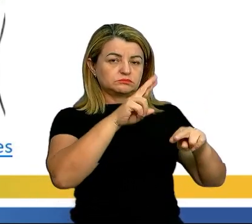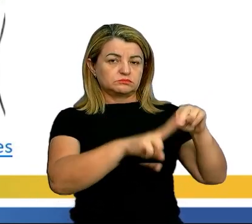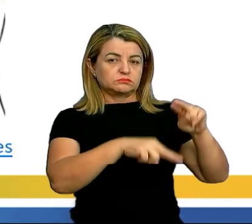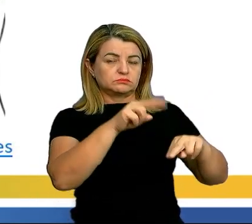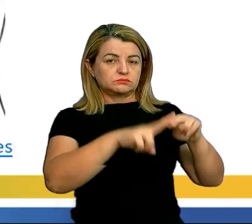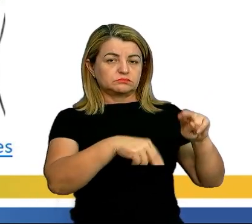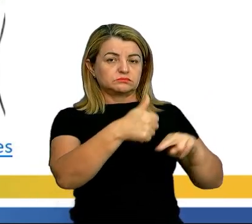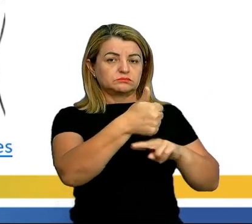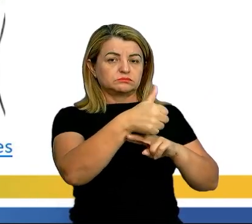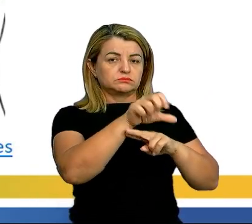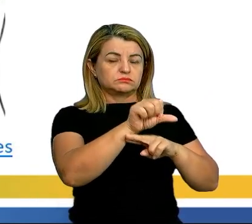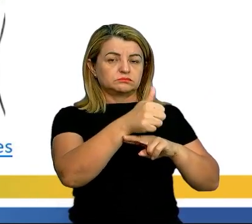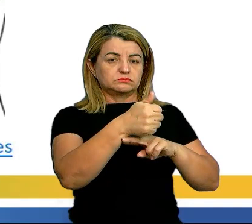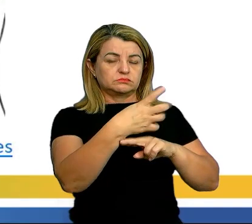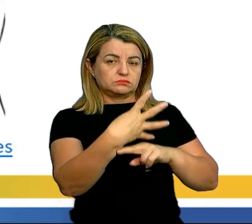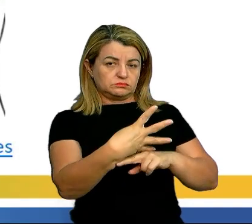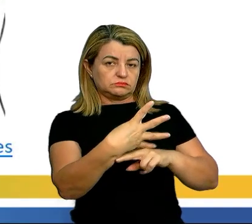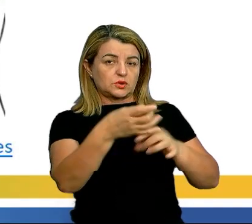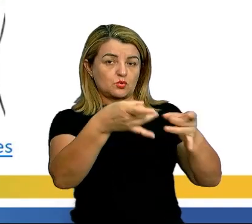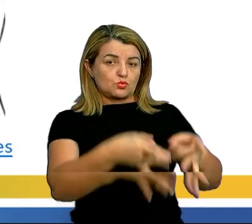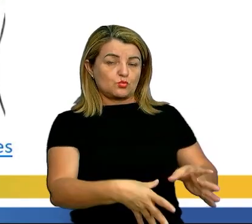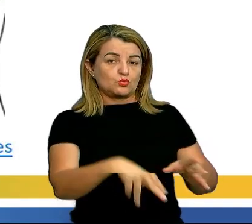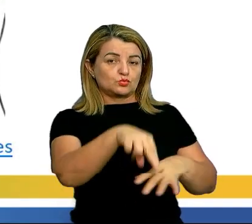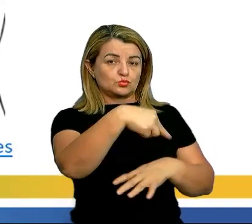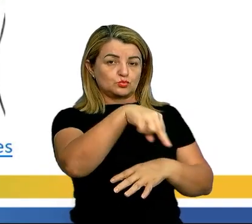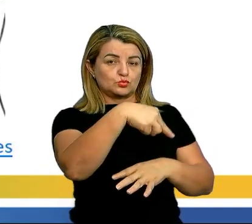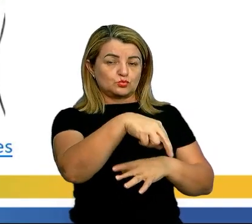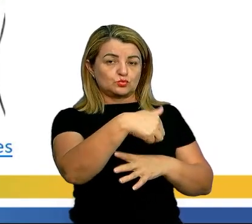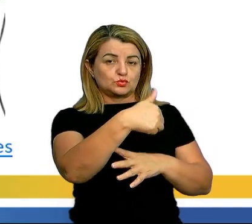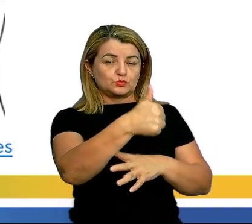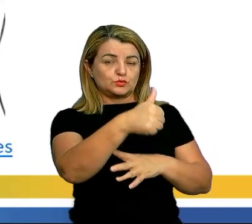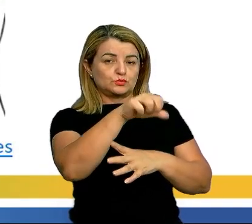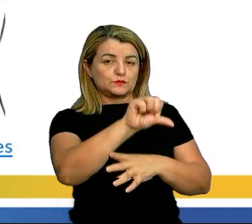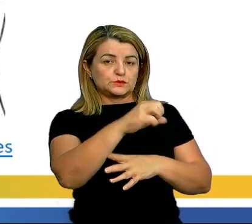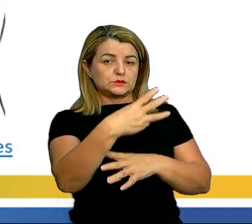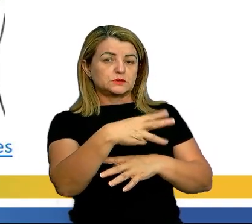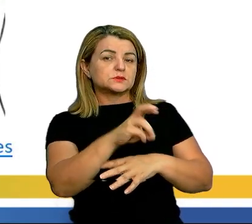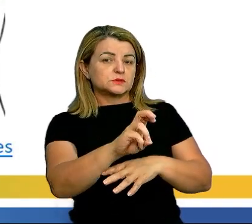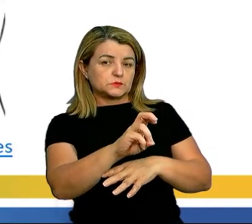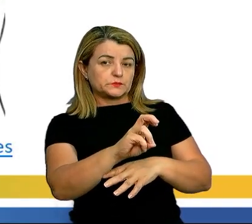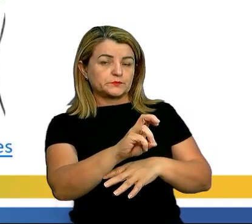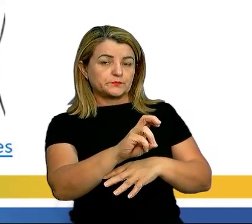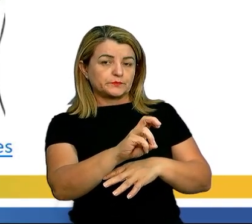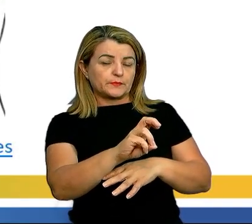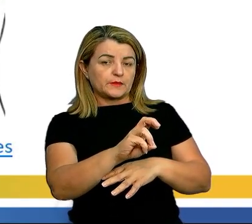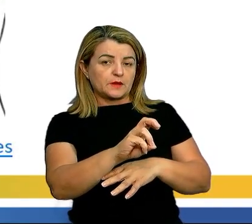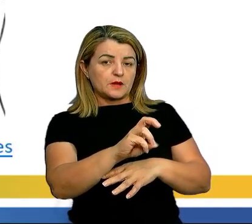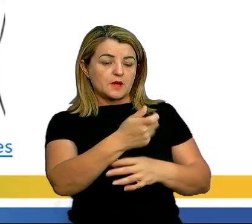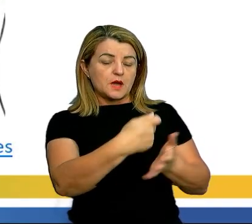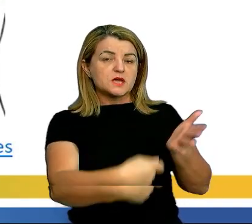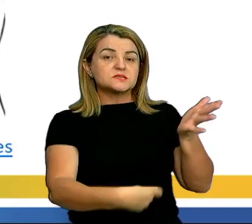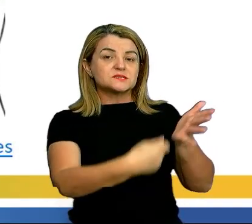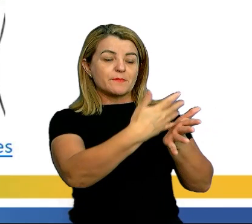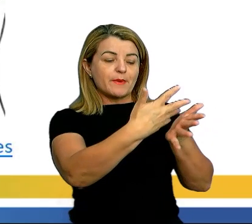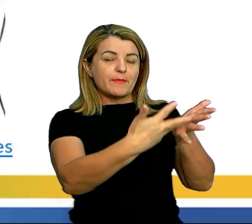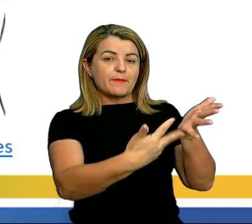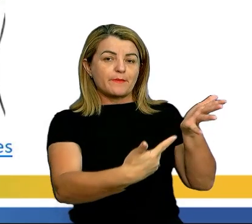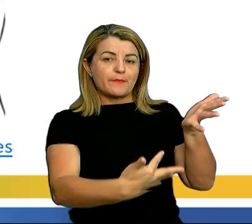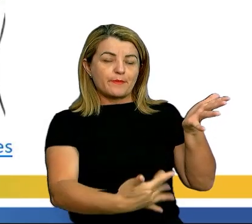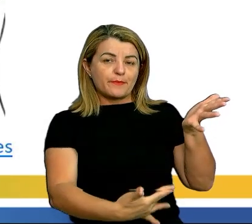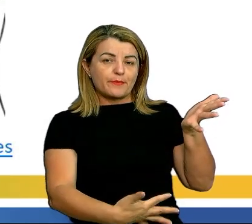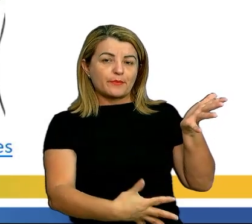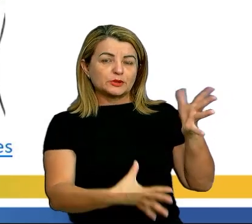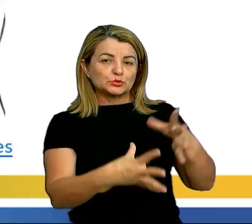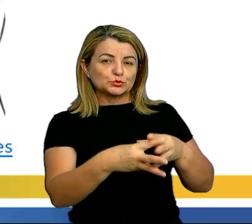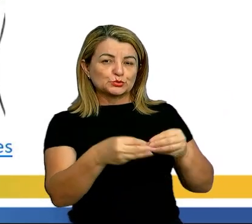1914 e o último, em novembro de 1935. Ele é descrito como o mais